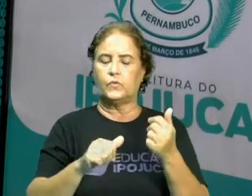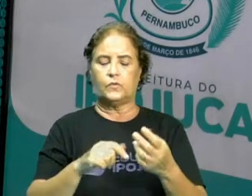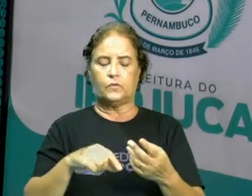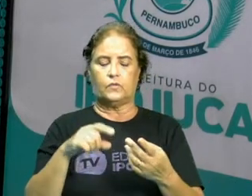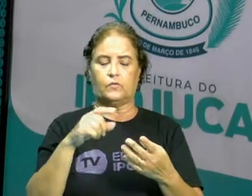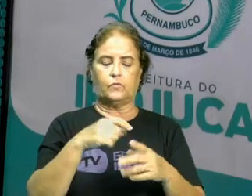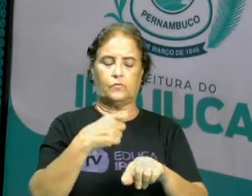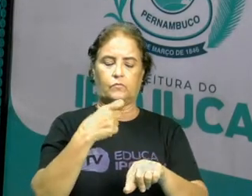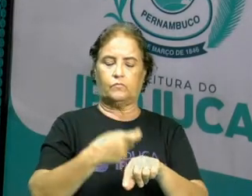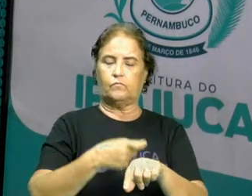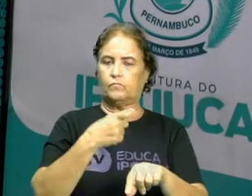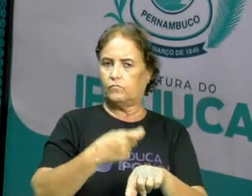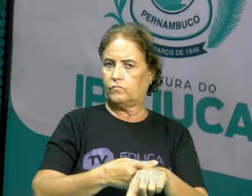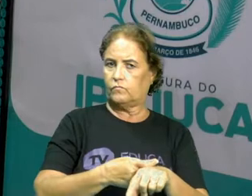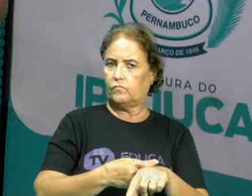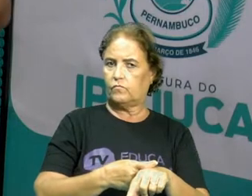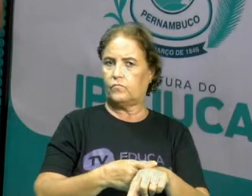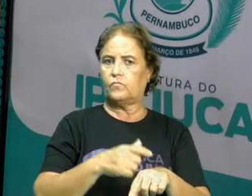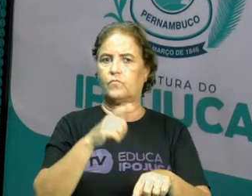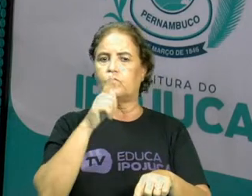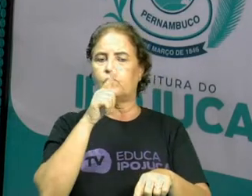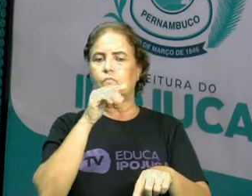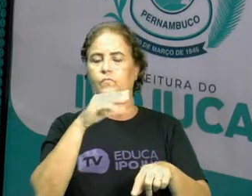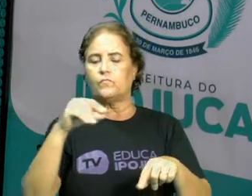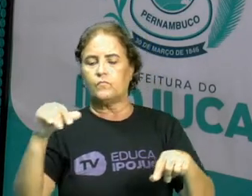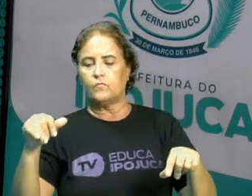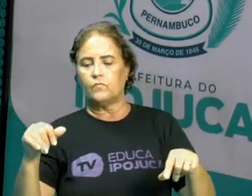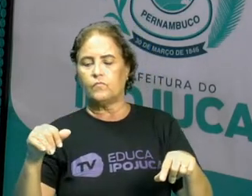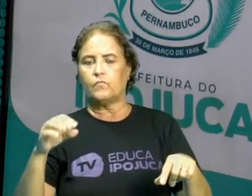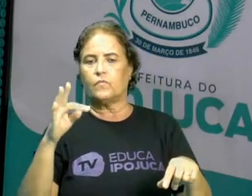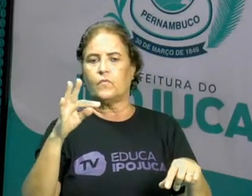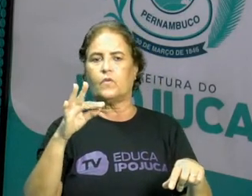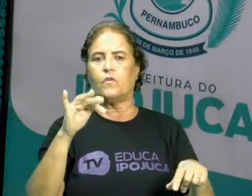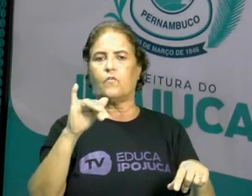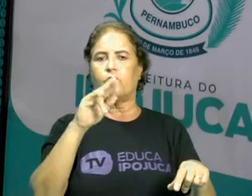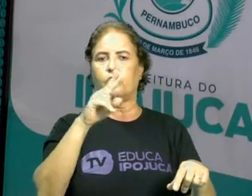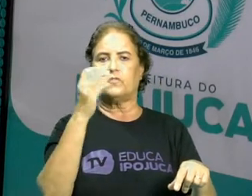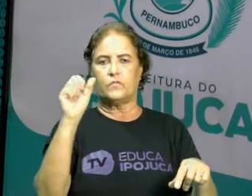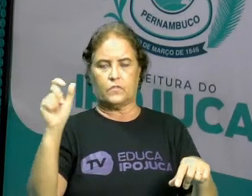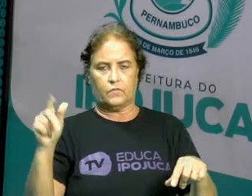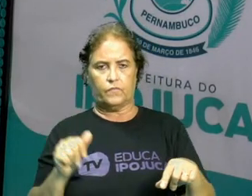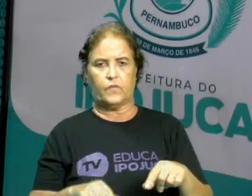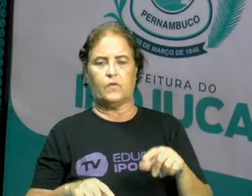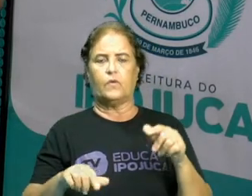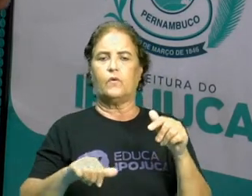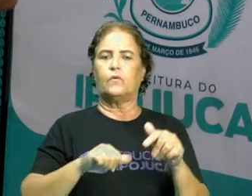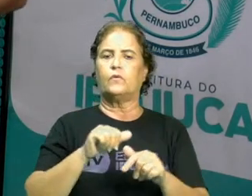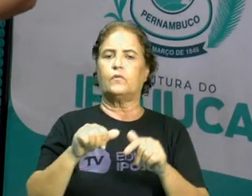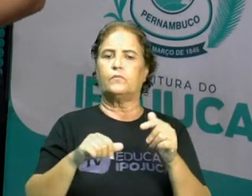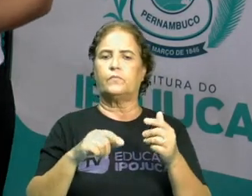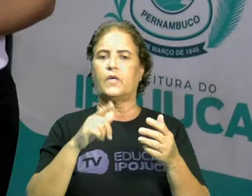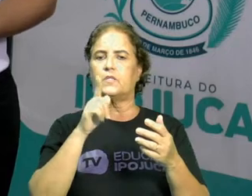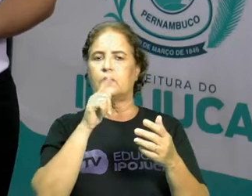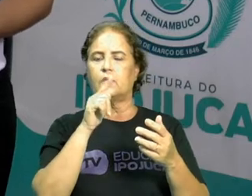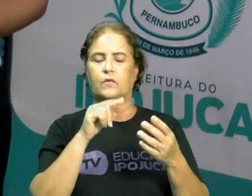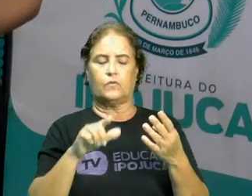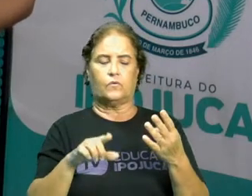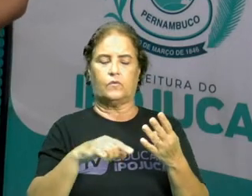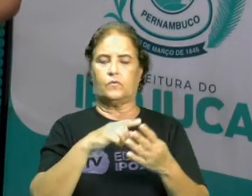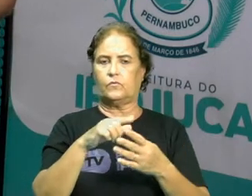eu tenho o que nós chamamos de fusão. Quando ela passa do estado líquido para o estado gasoso, eu tenho a